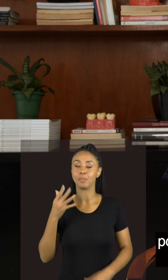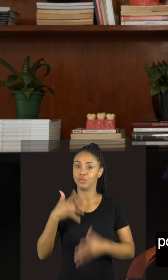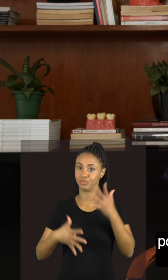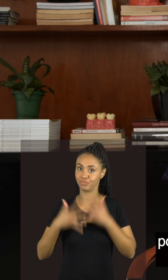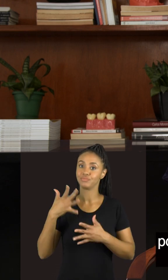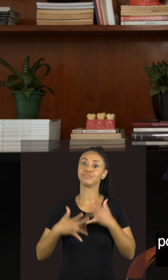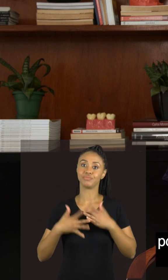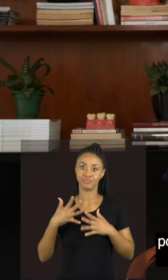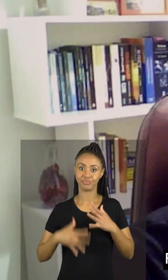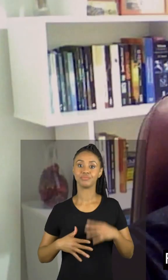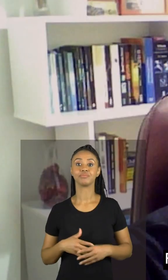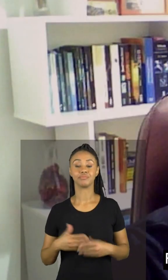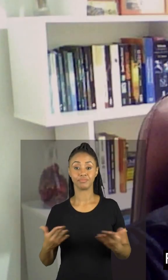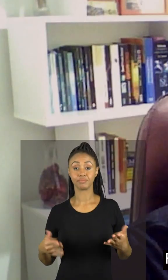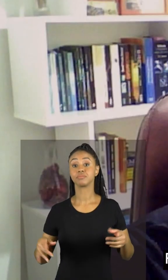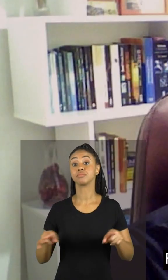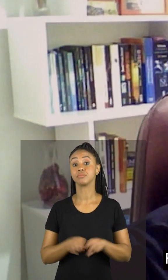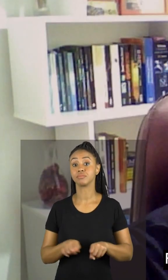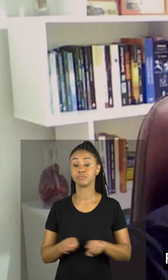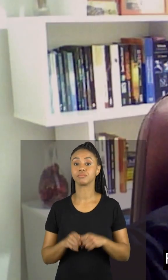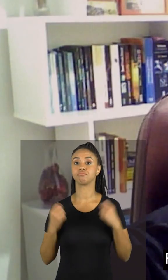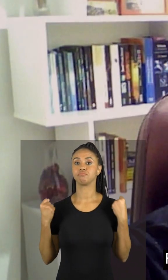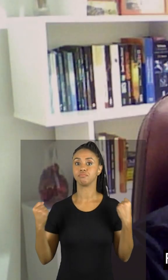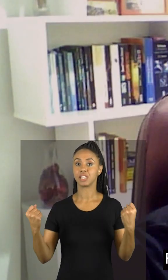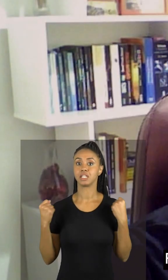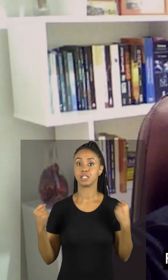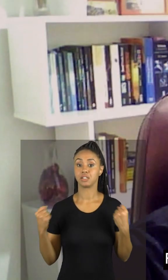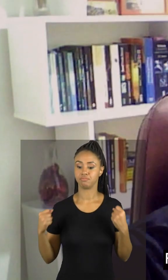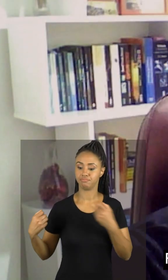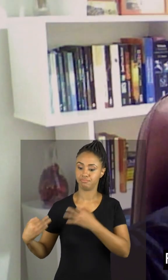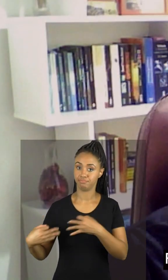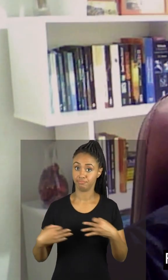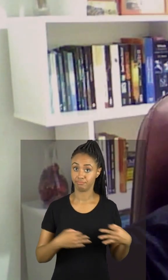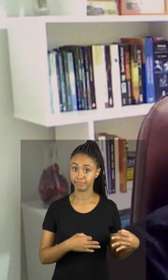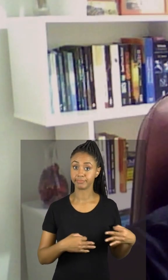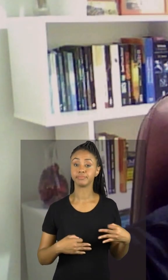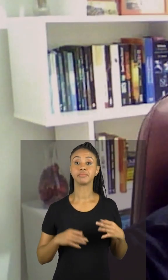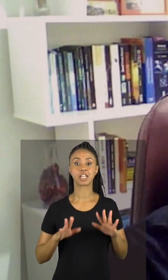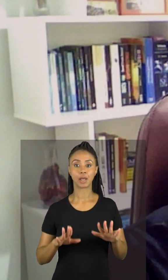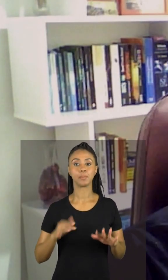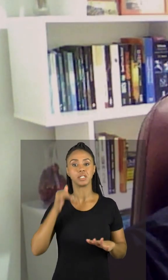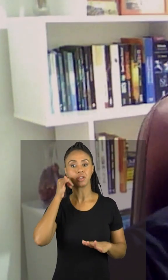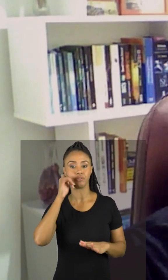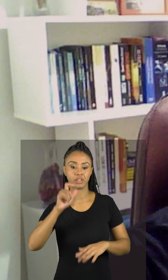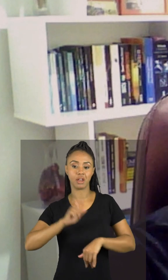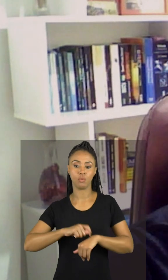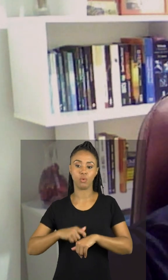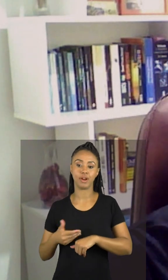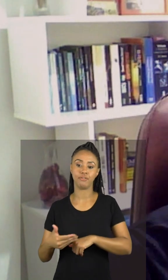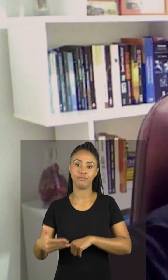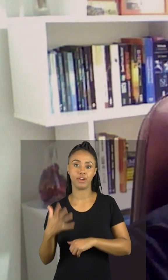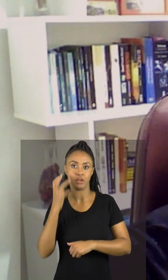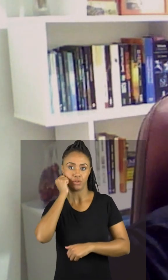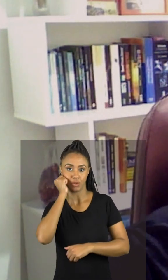atrapalhar muito o nosso sono fazer exercícios regularmente mas sempre evitar ali exercícios